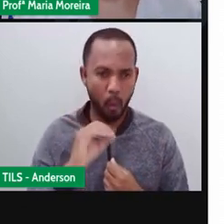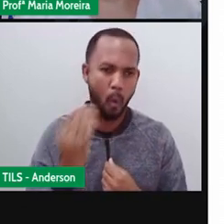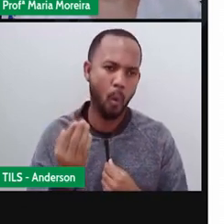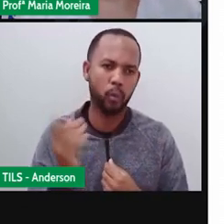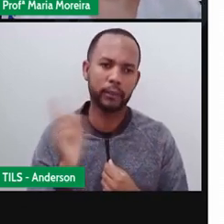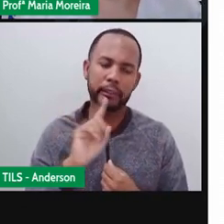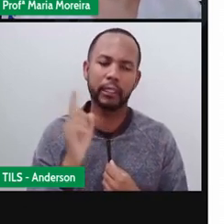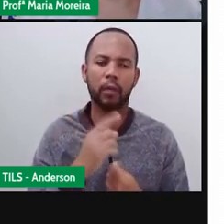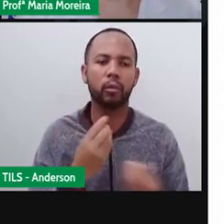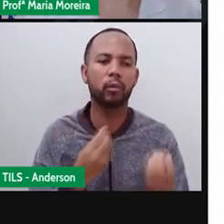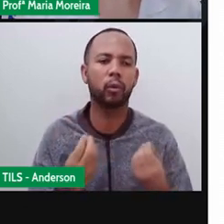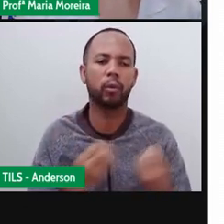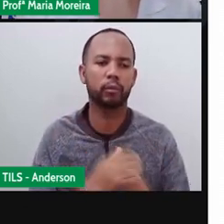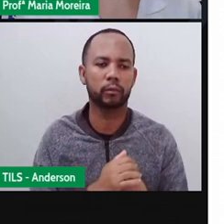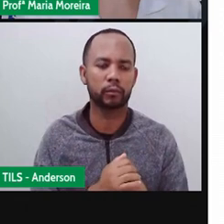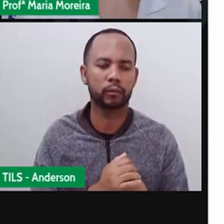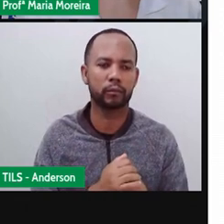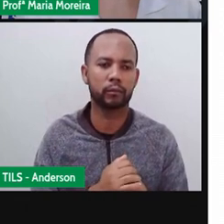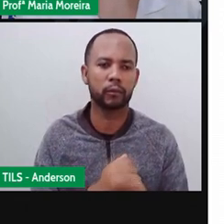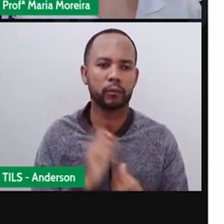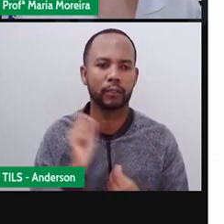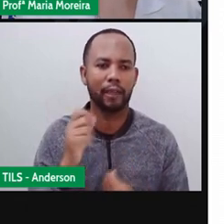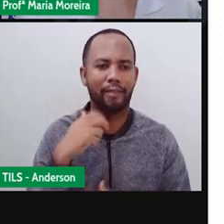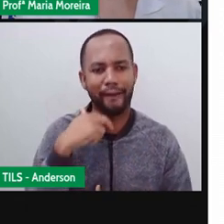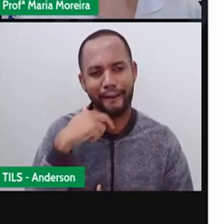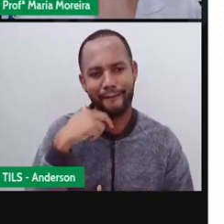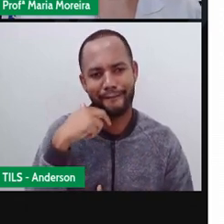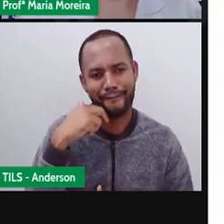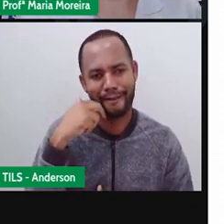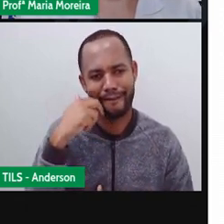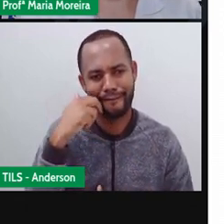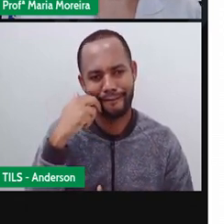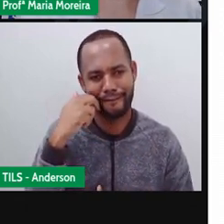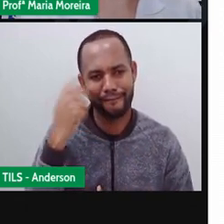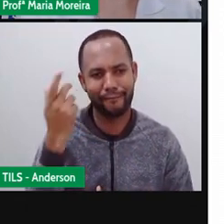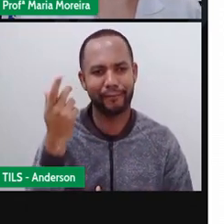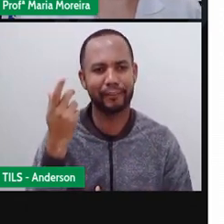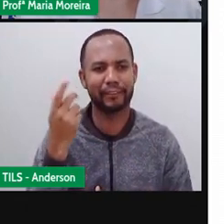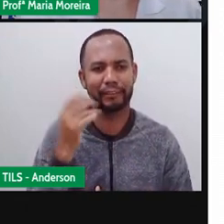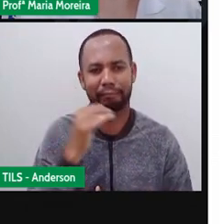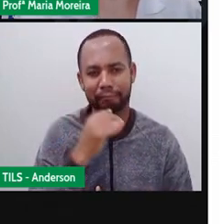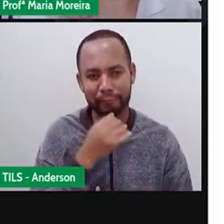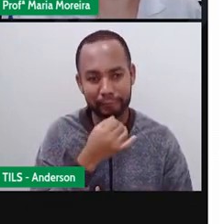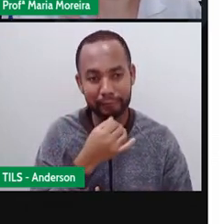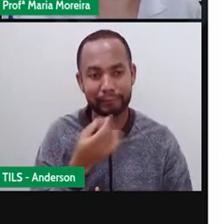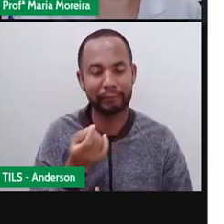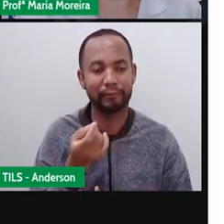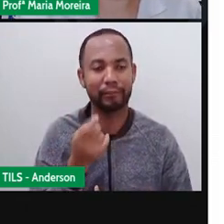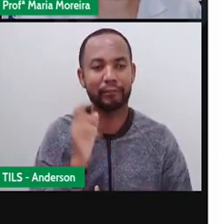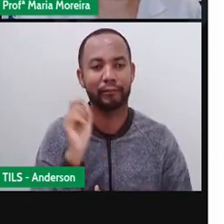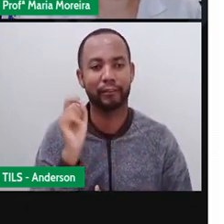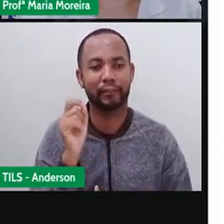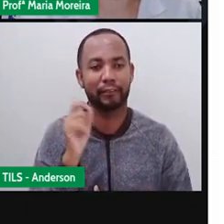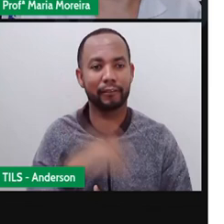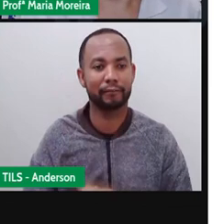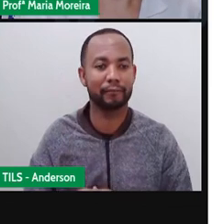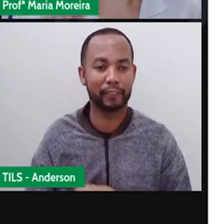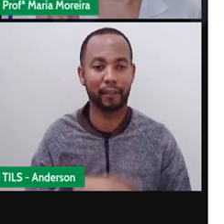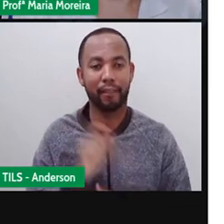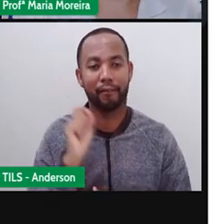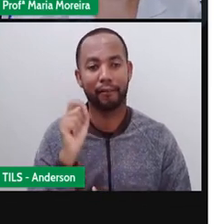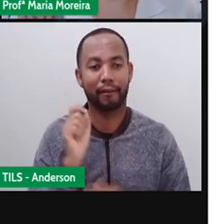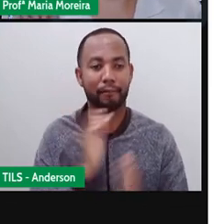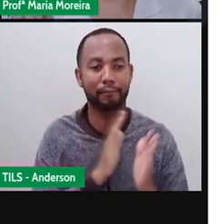Como foi que ela se sentiu? Ela ficou envergonhada. Ela ficou tão envergonhada que lá no texto diz o seguinte, olha.